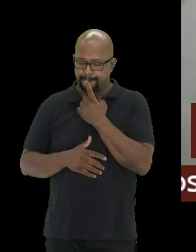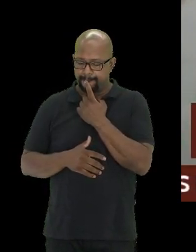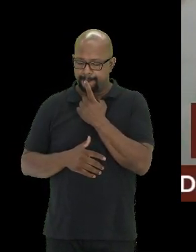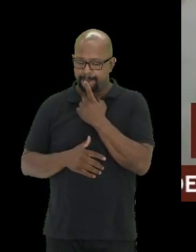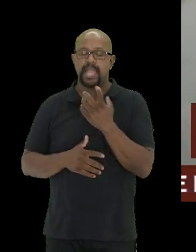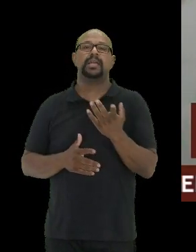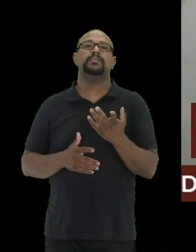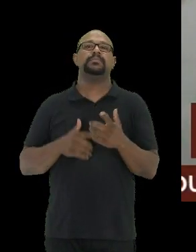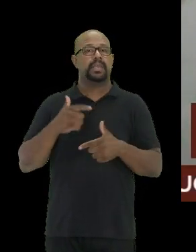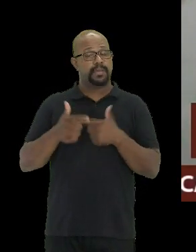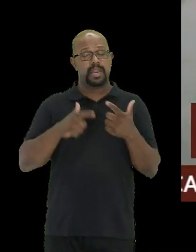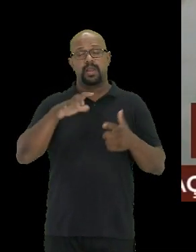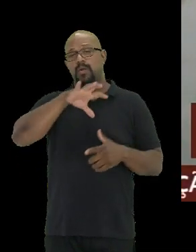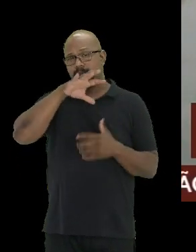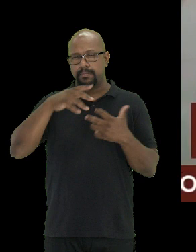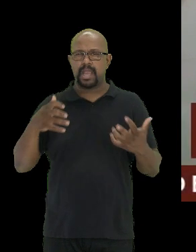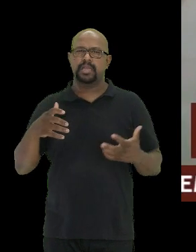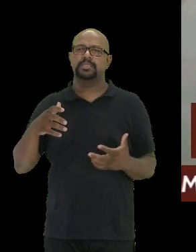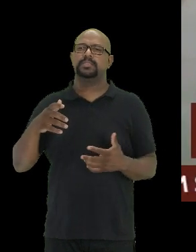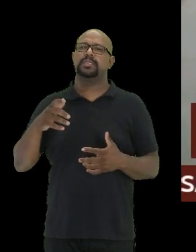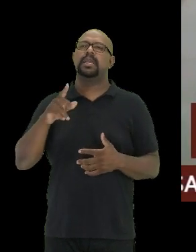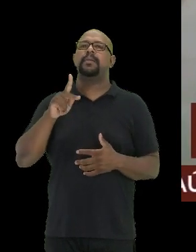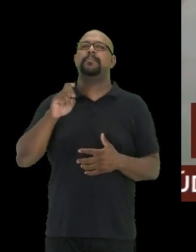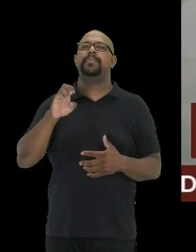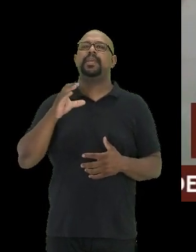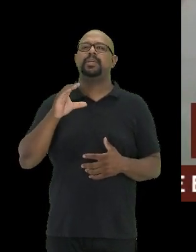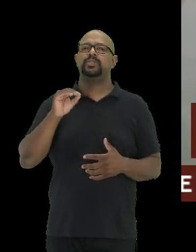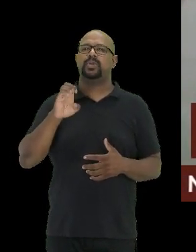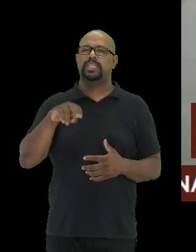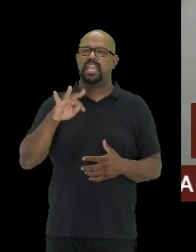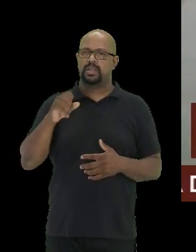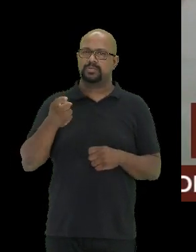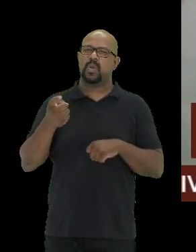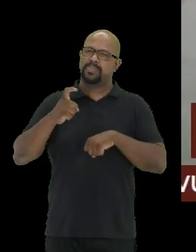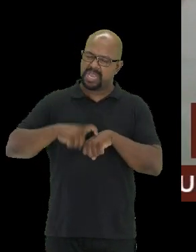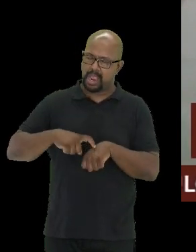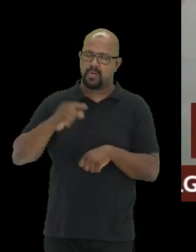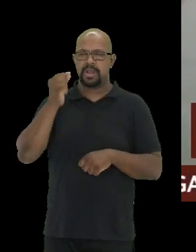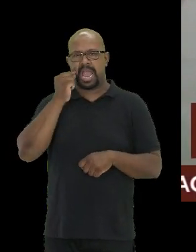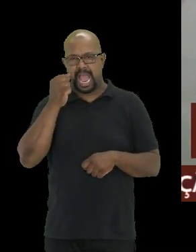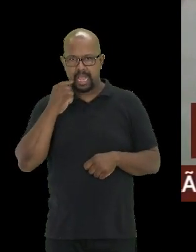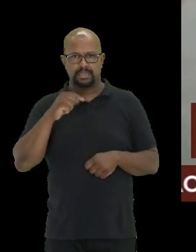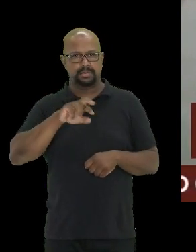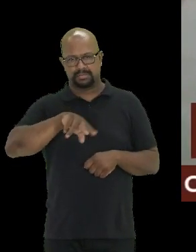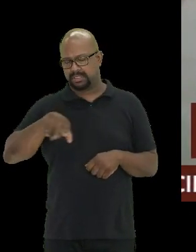trabalhar com animais peçonhentos não é fácil, aqui do projeto